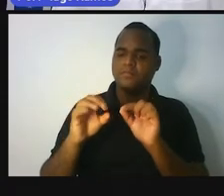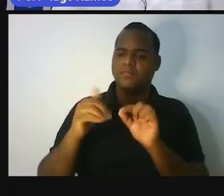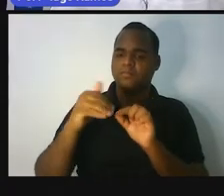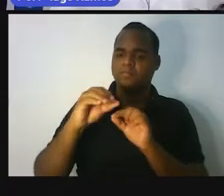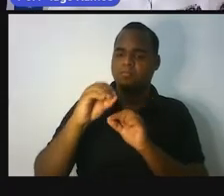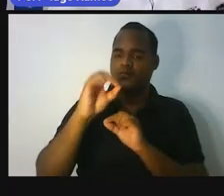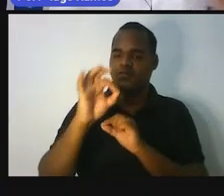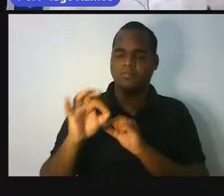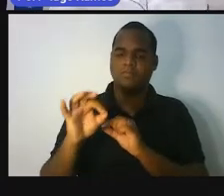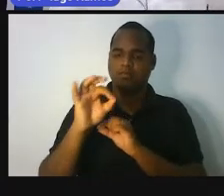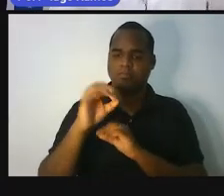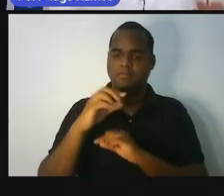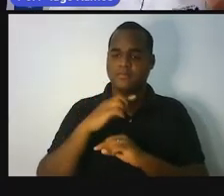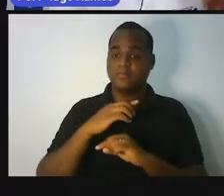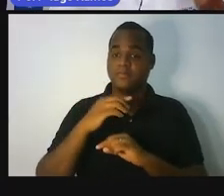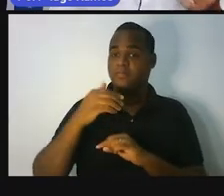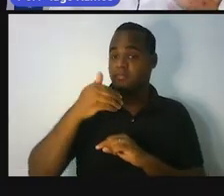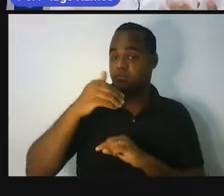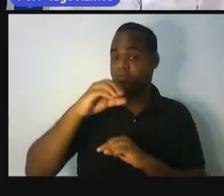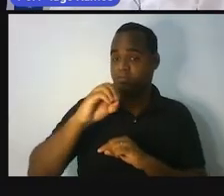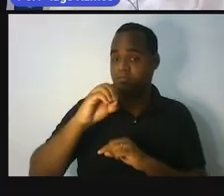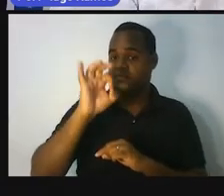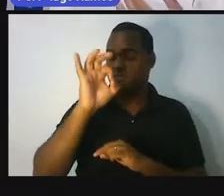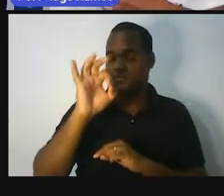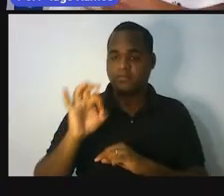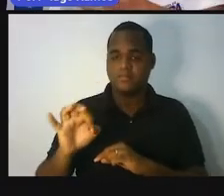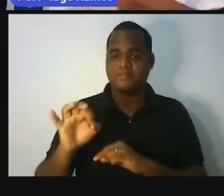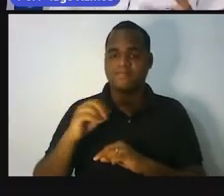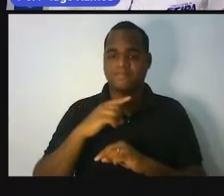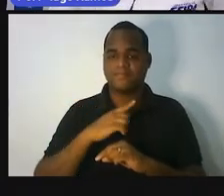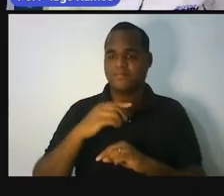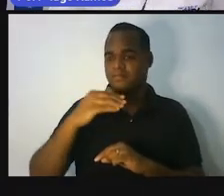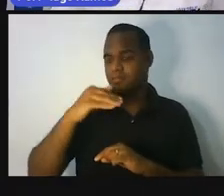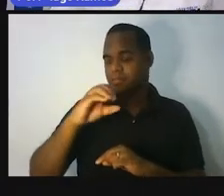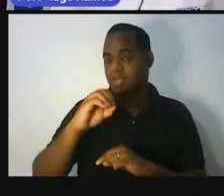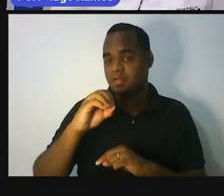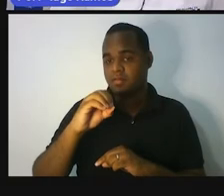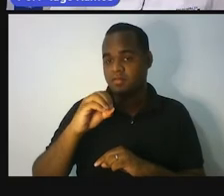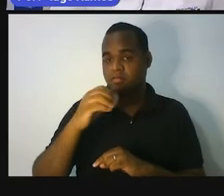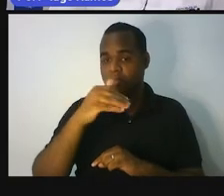Significa dez dividido por cem.